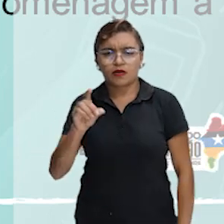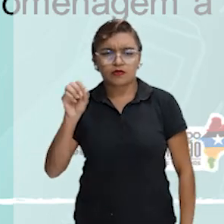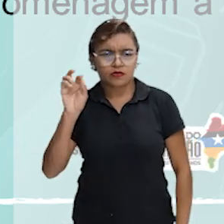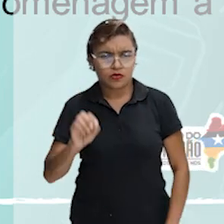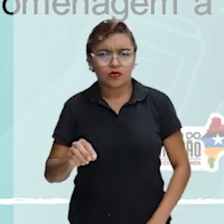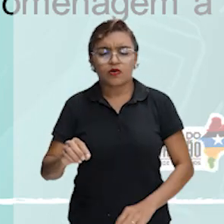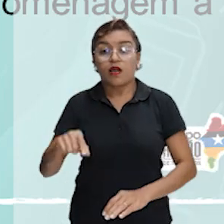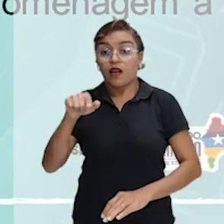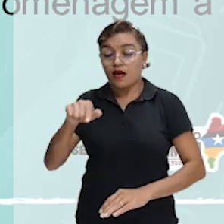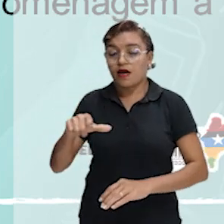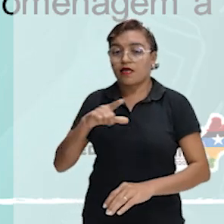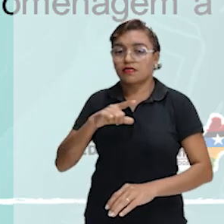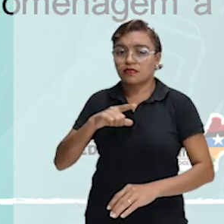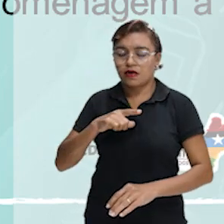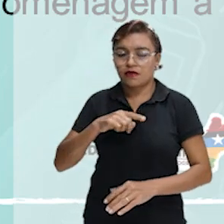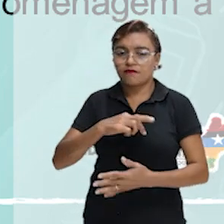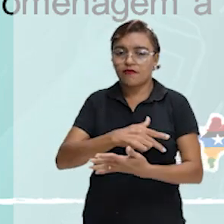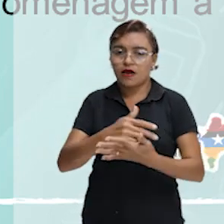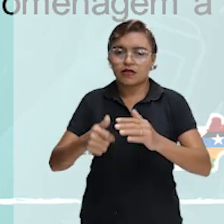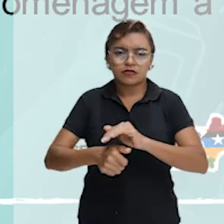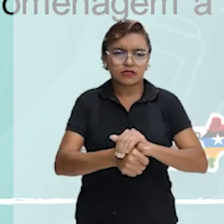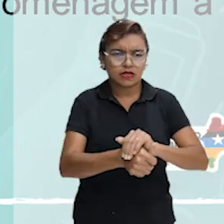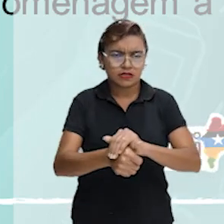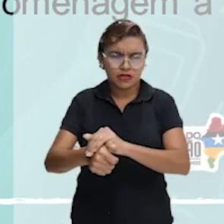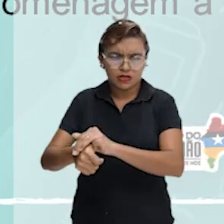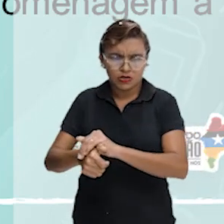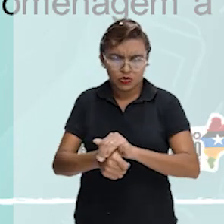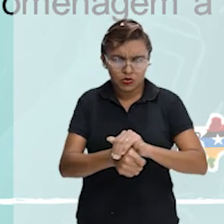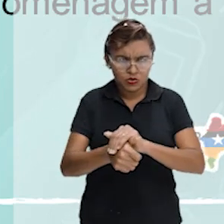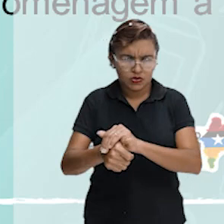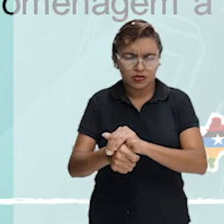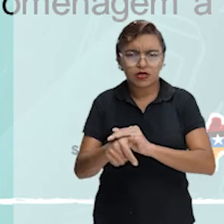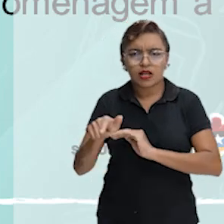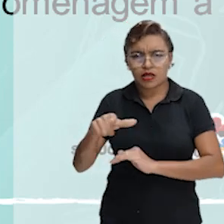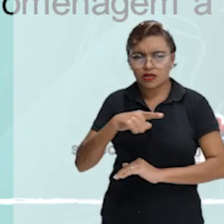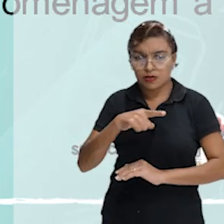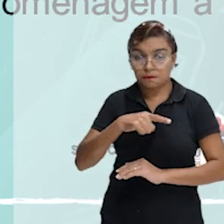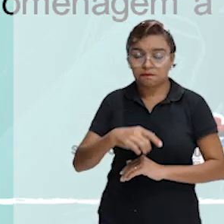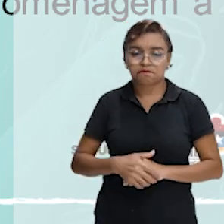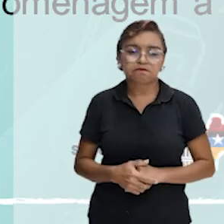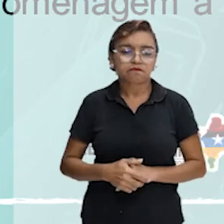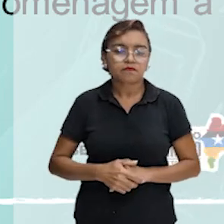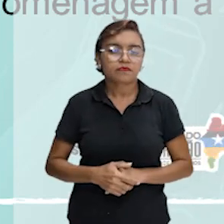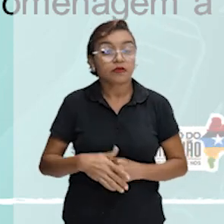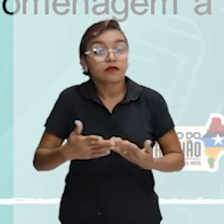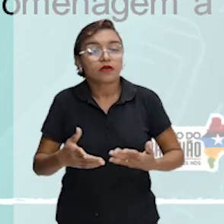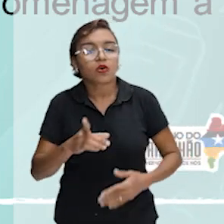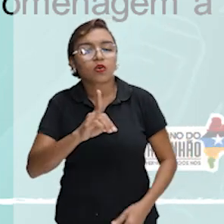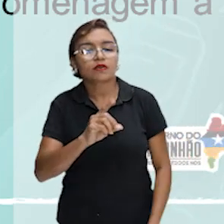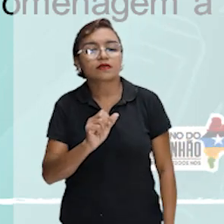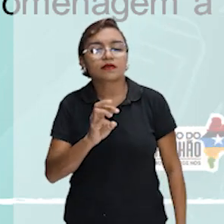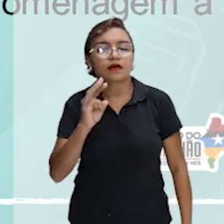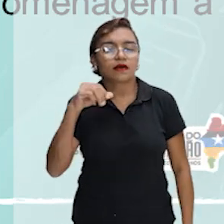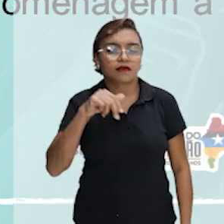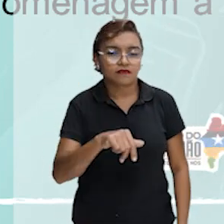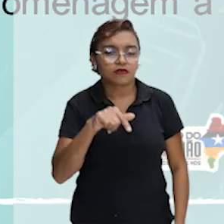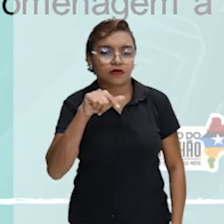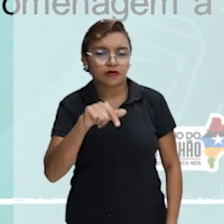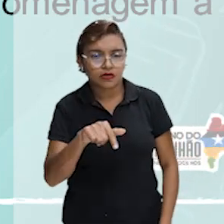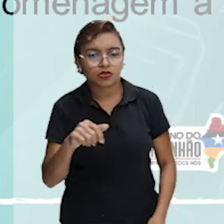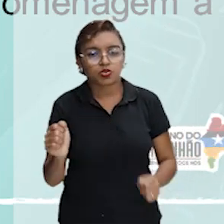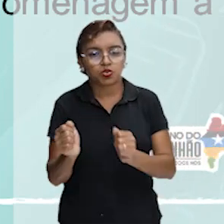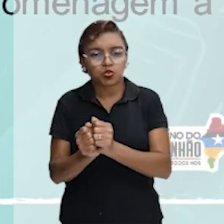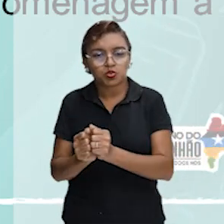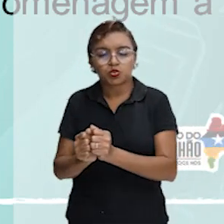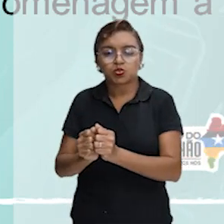tartarugas da espécie Geochelone Nigra. Geochelone Nigra. Darwin, a par do capitão do